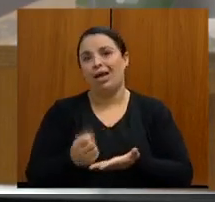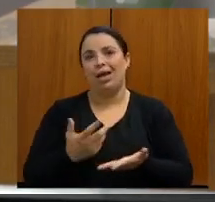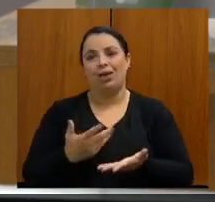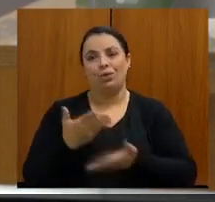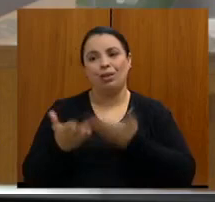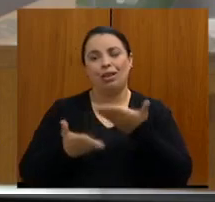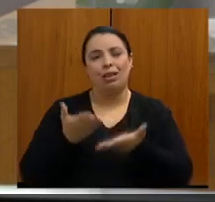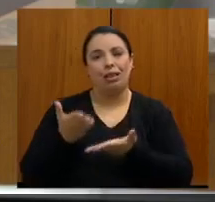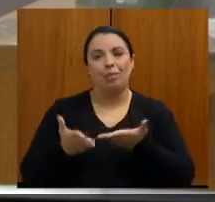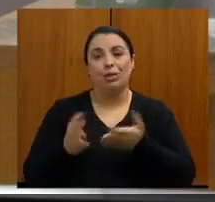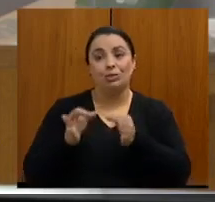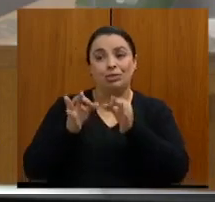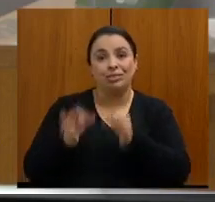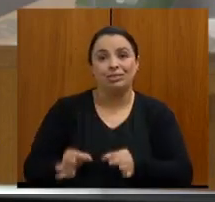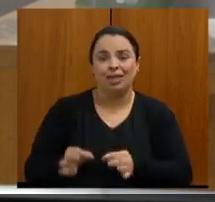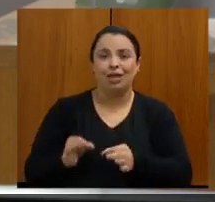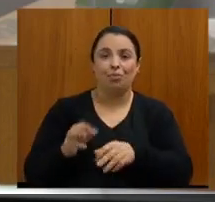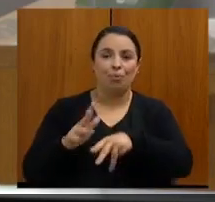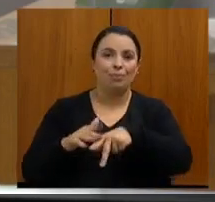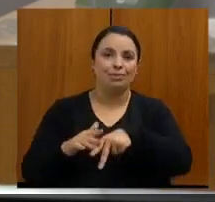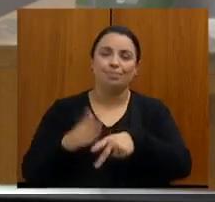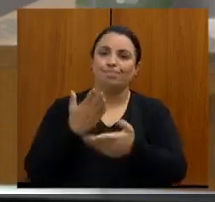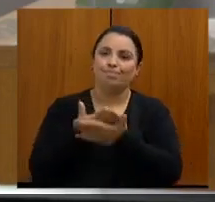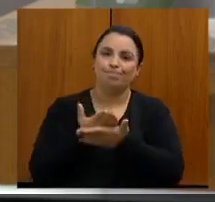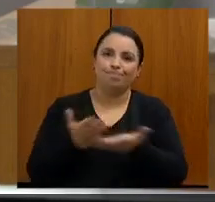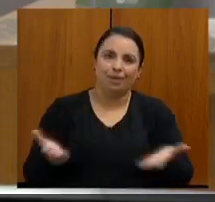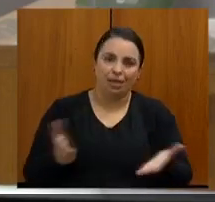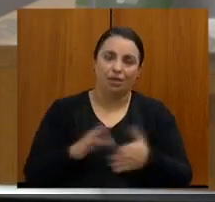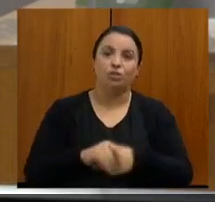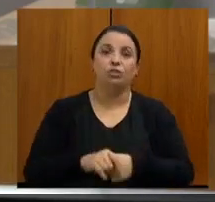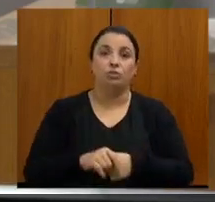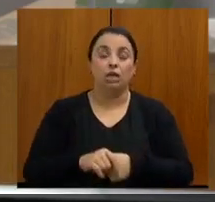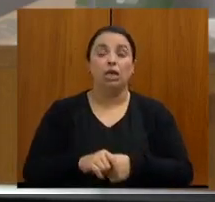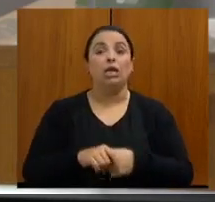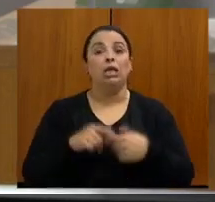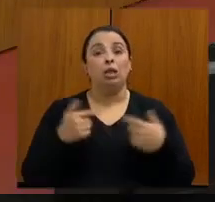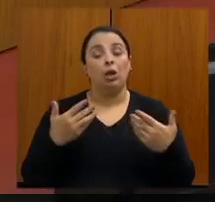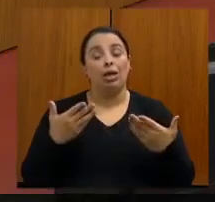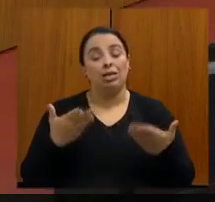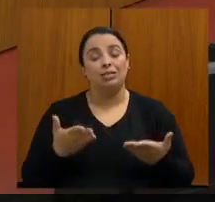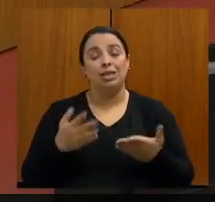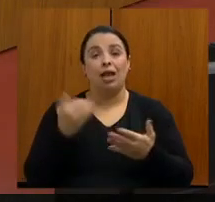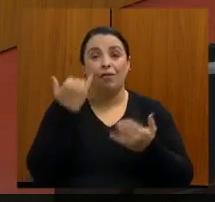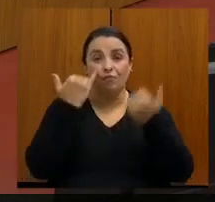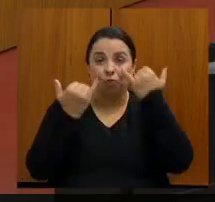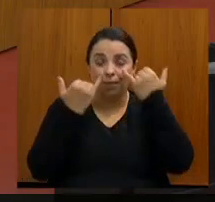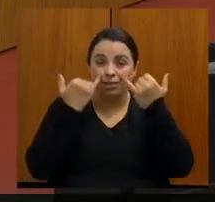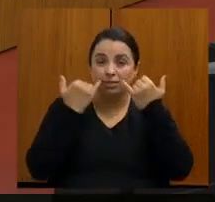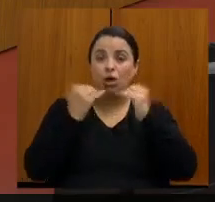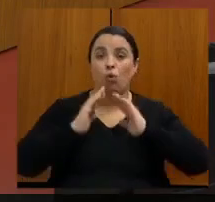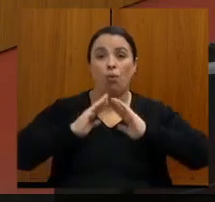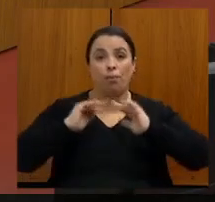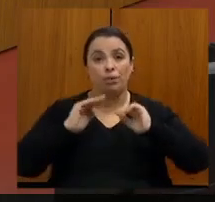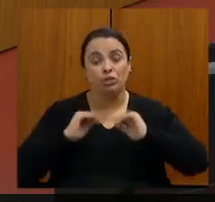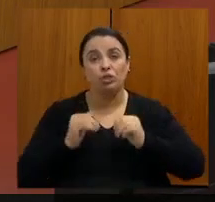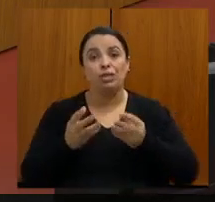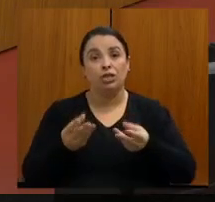Público, é isso que nós recebemos das promotorias de justiça, essas dificuldades que a gente